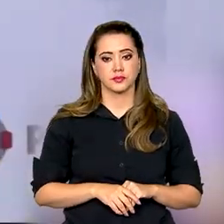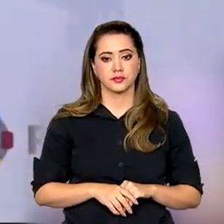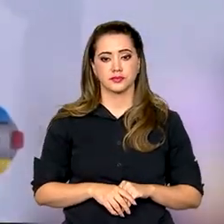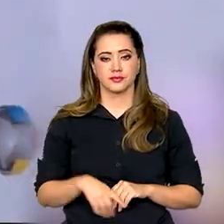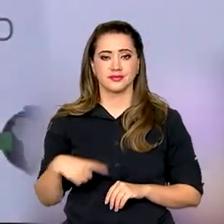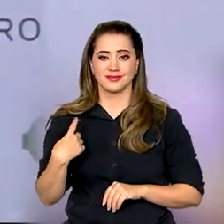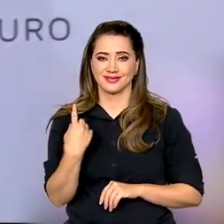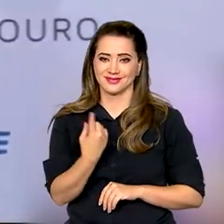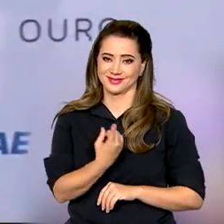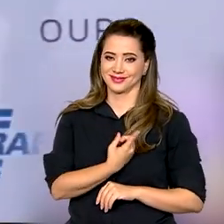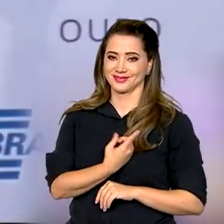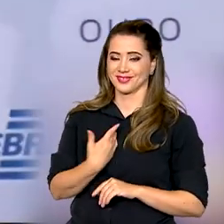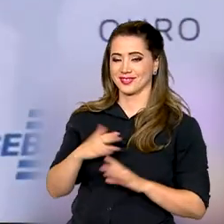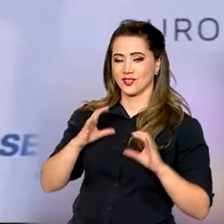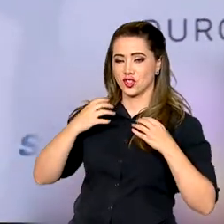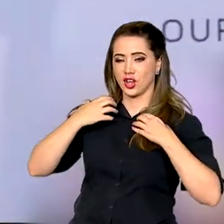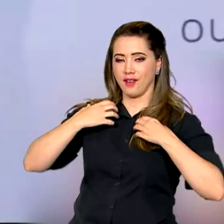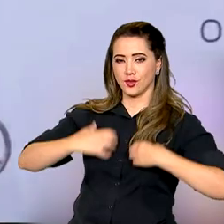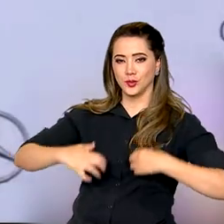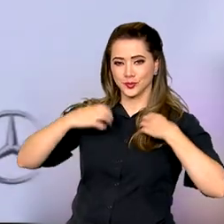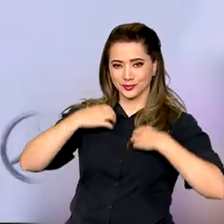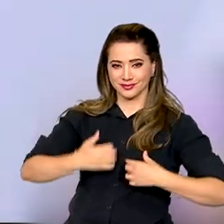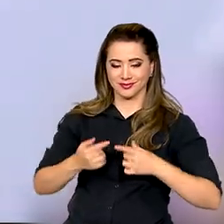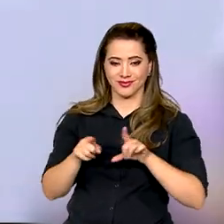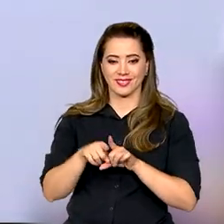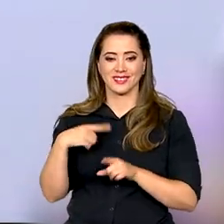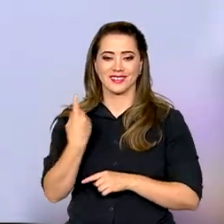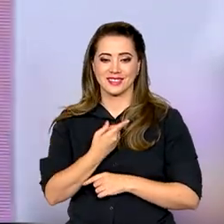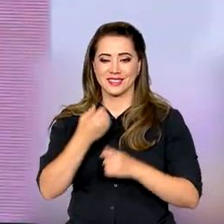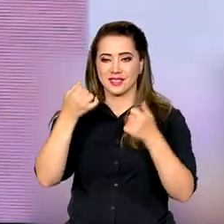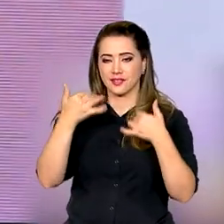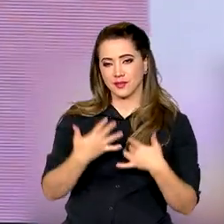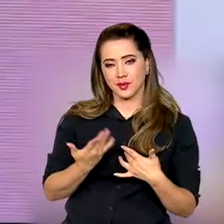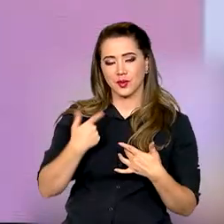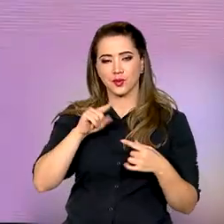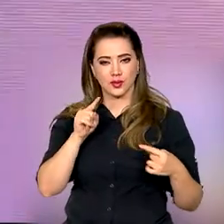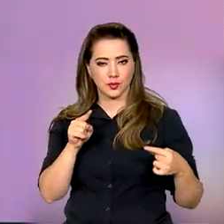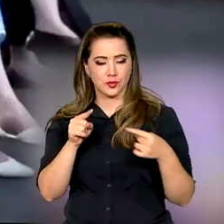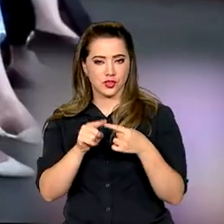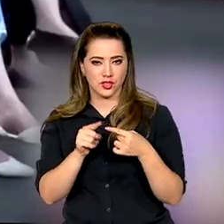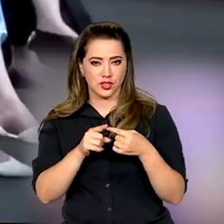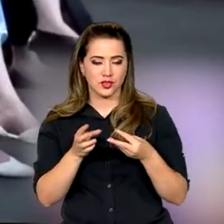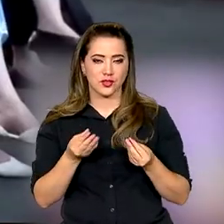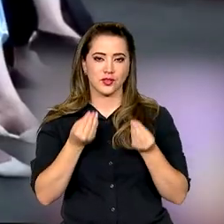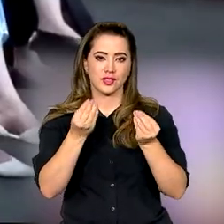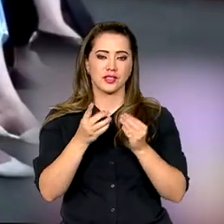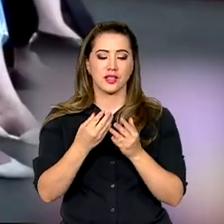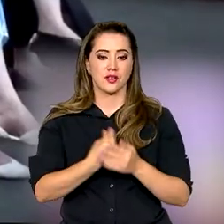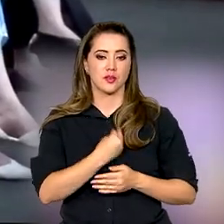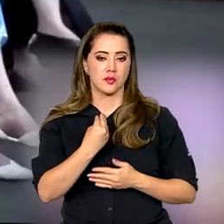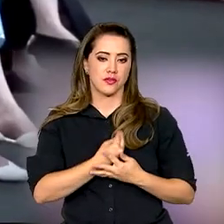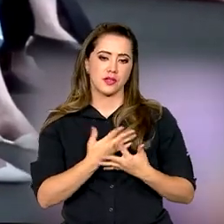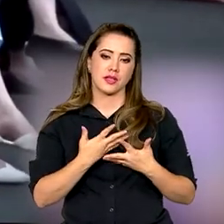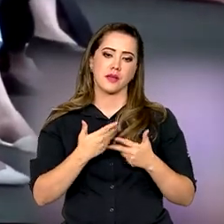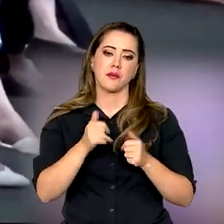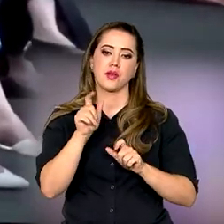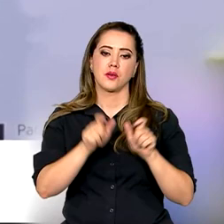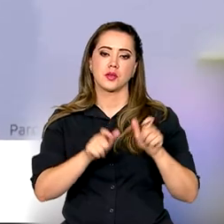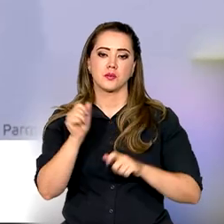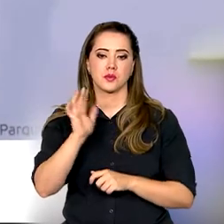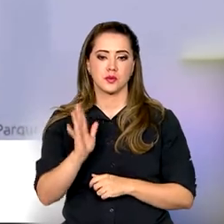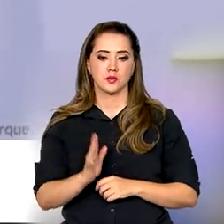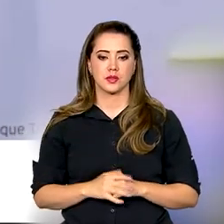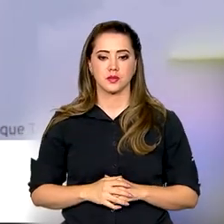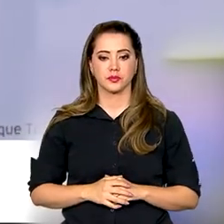A ministra Cida Gonçalves lembrou que tem como meta garantir uma vida mais digna para todas as brasileiras.